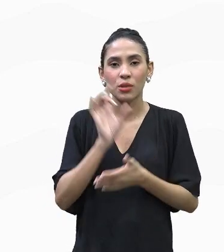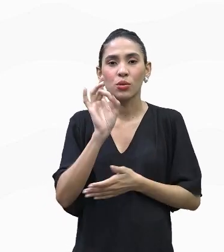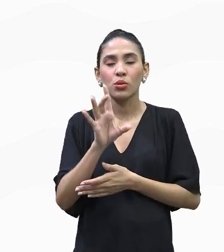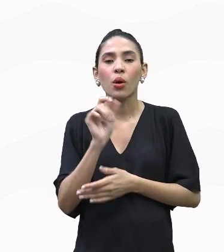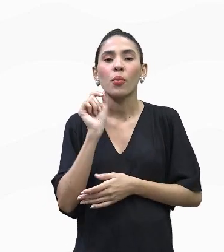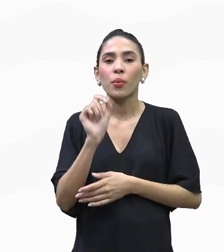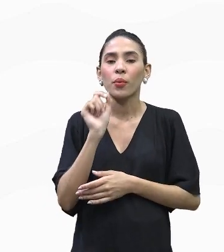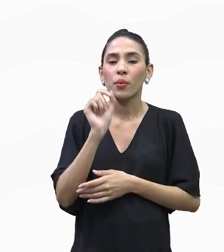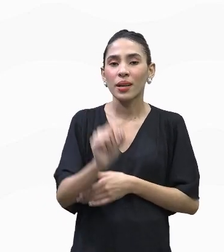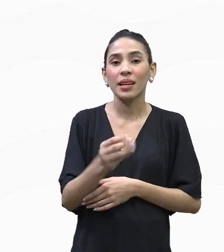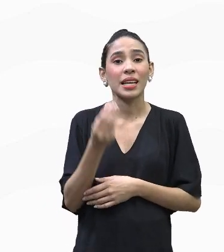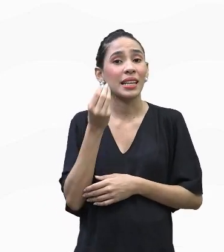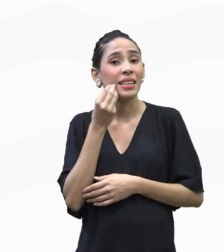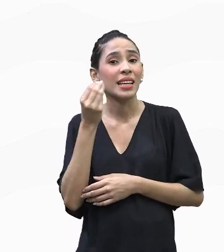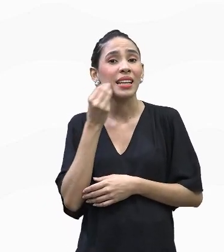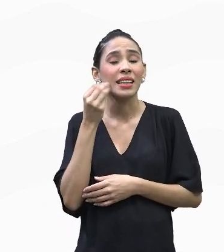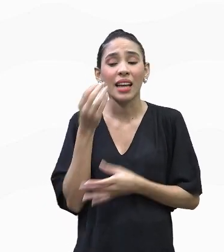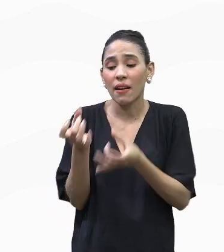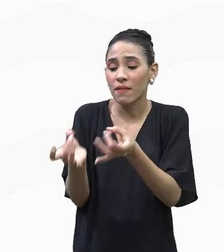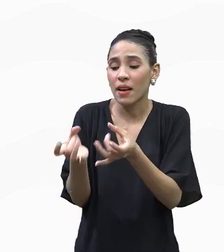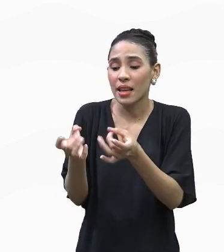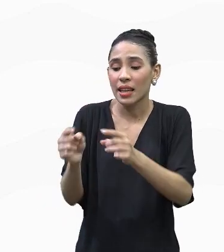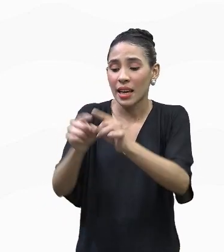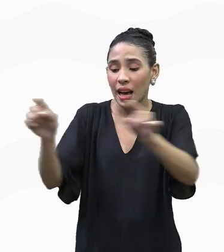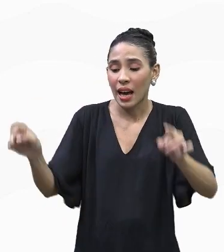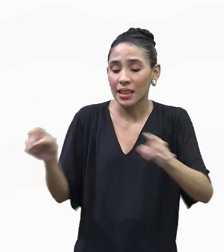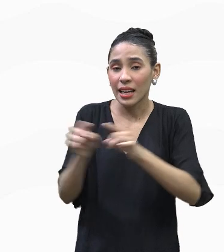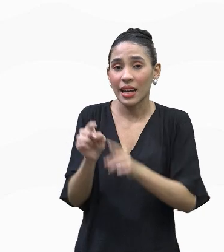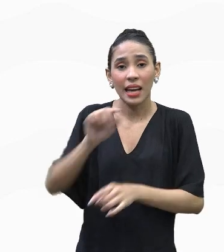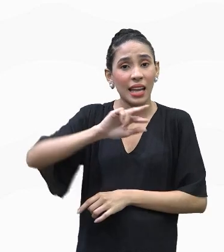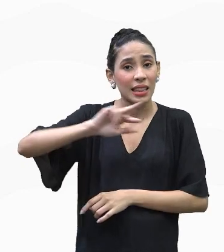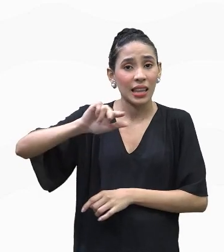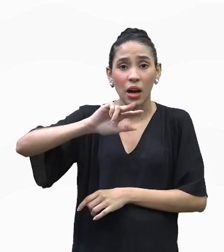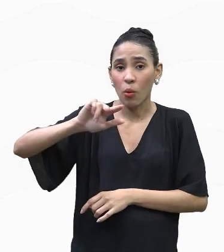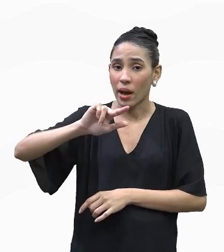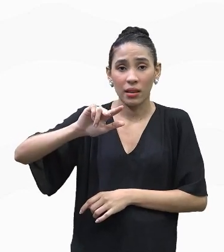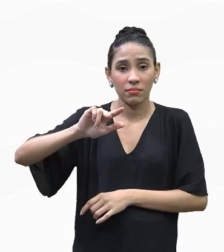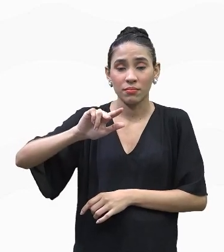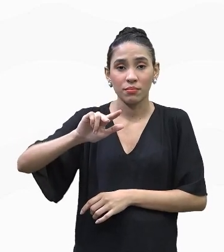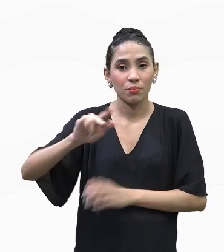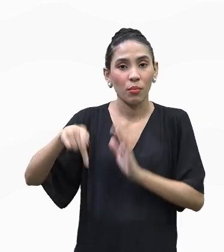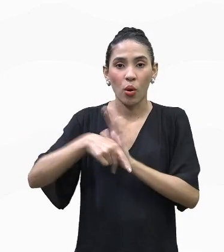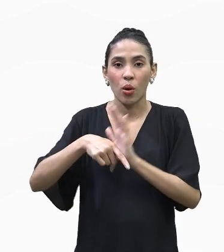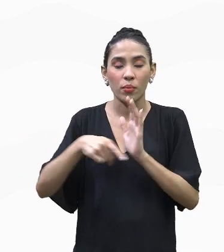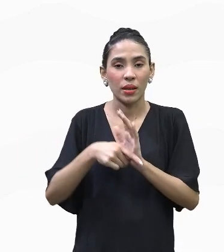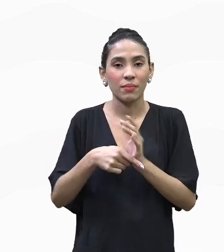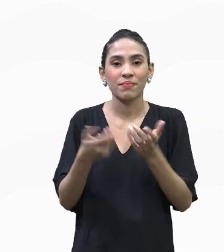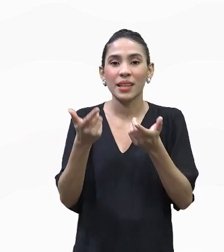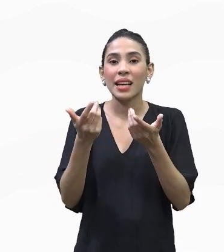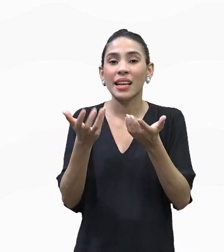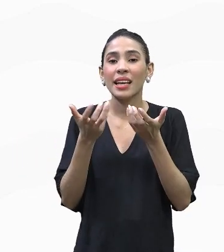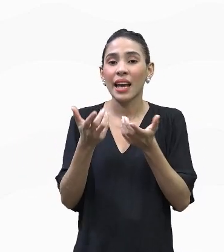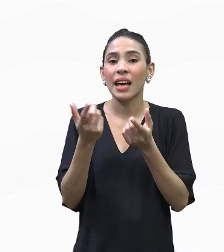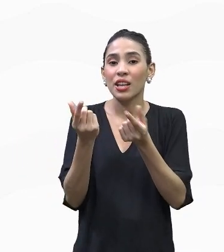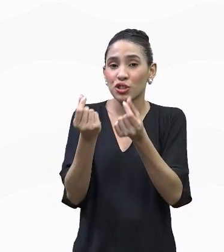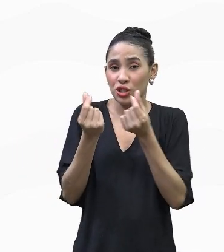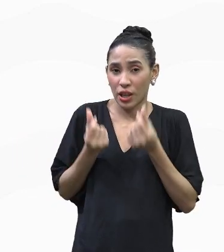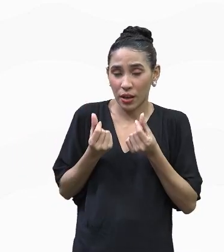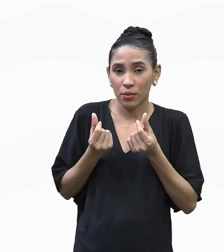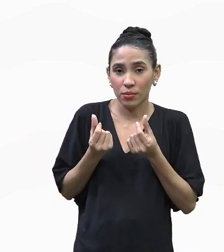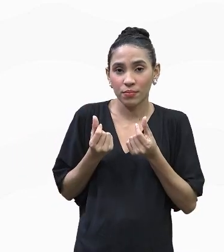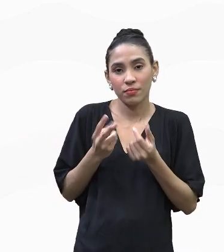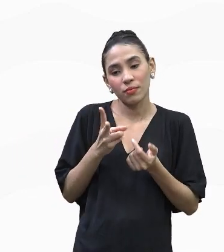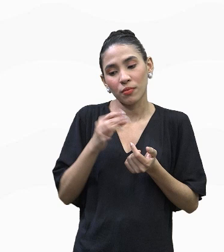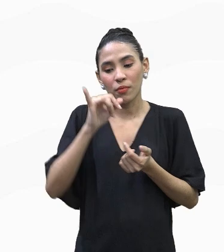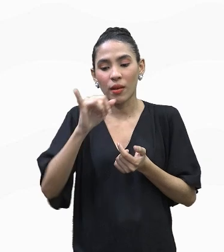apenas para tentar vender aquela terra que nem é deles. Eles querem ganhar em dinheiro em cima disso, por isso que é esse desmatamento especulativo. Vai